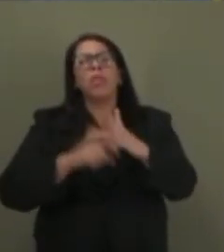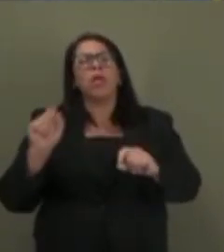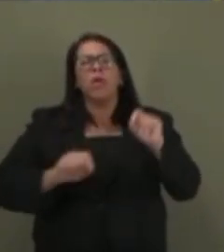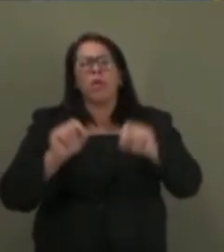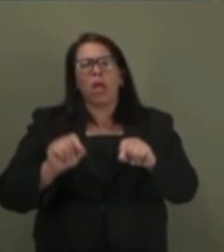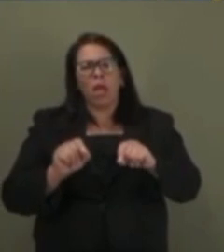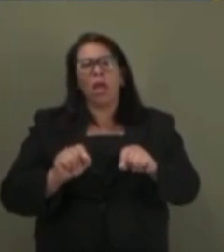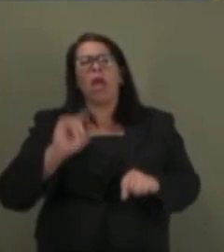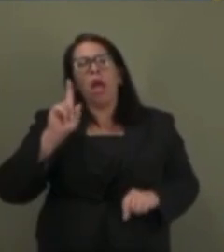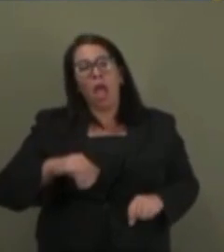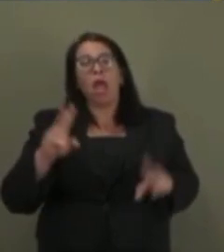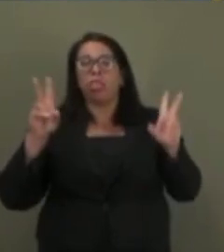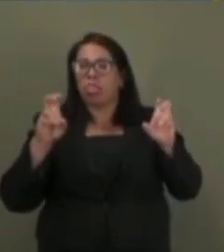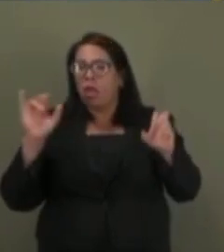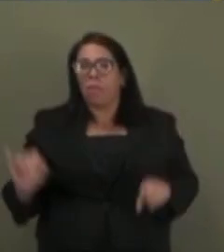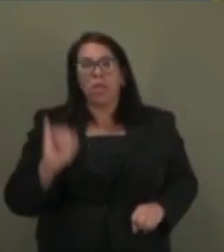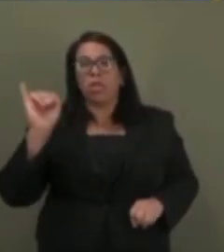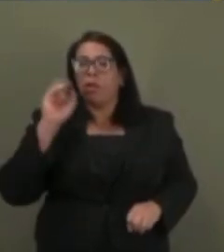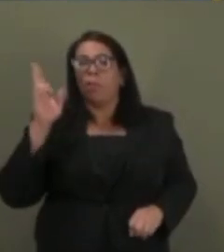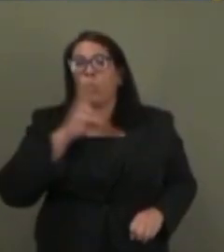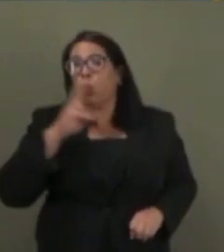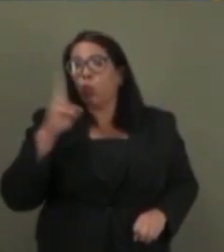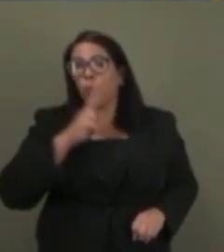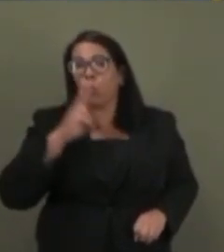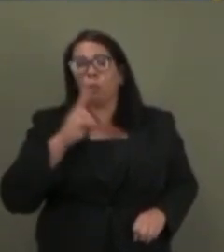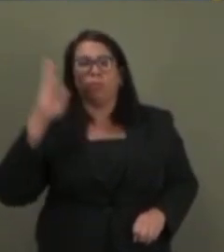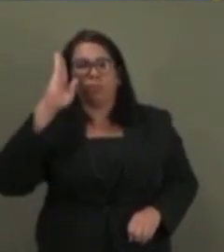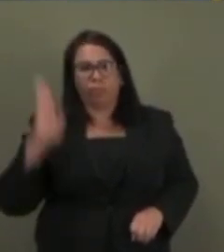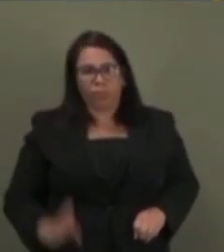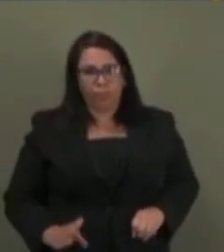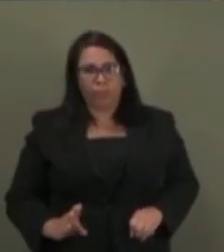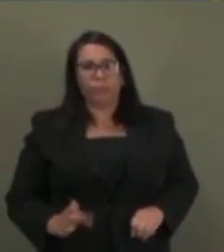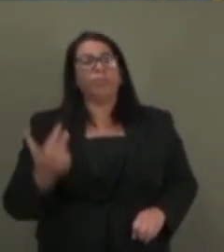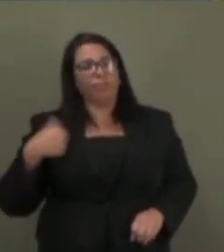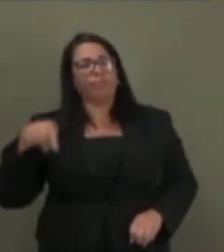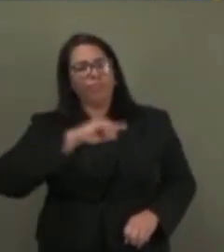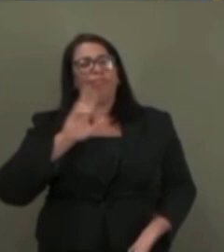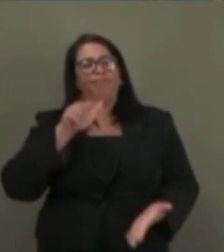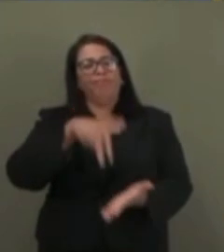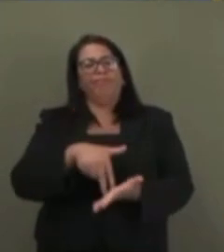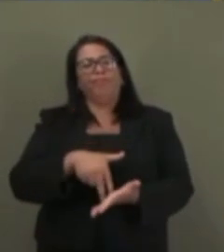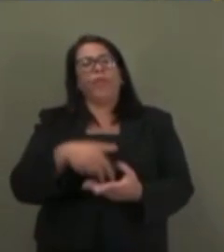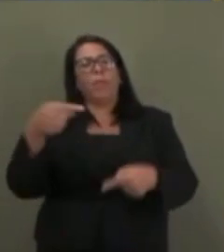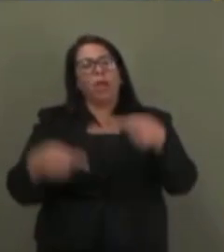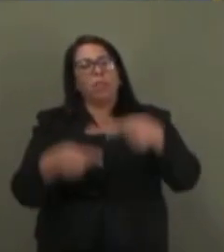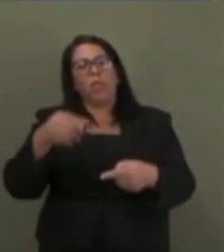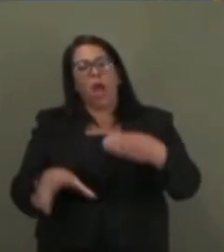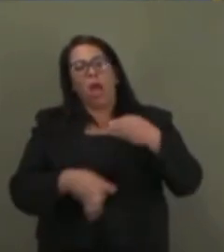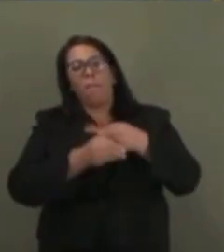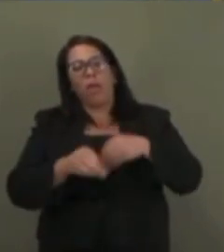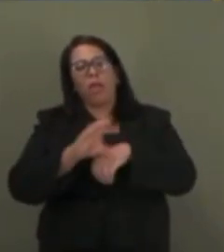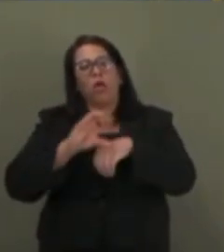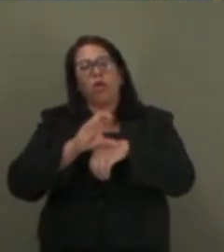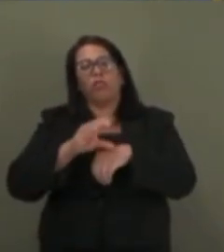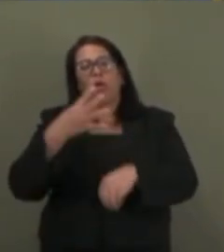indiscutivelmente um dos temas mais urgentes em nosso país. Estamos aqui para debater a proposta de emenda à Constituição